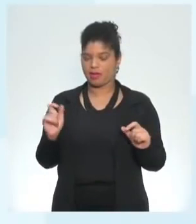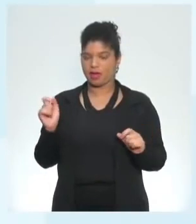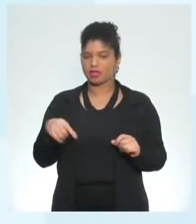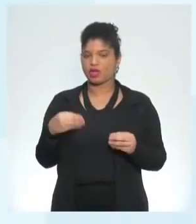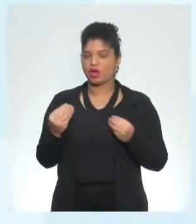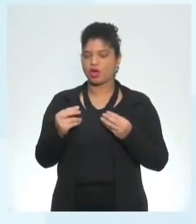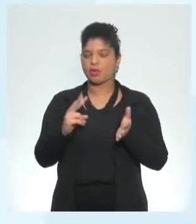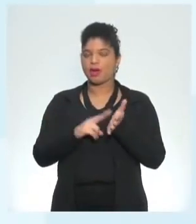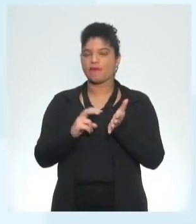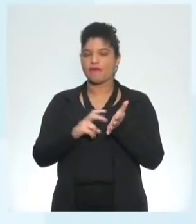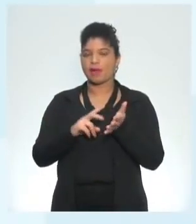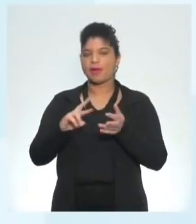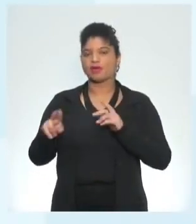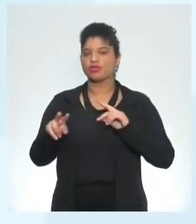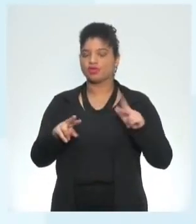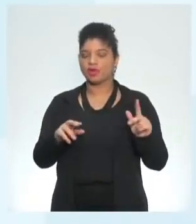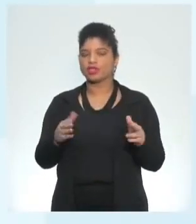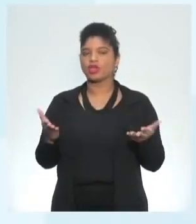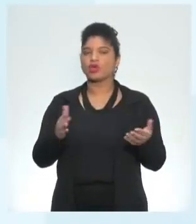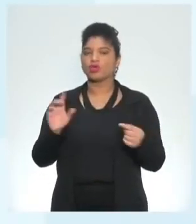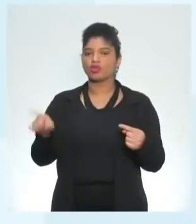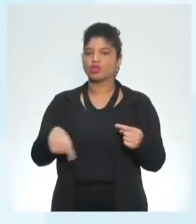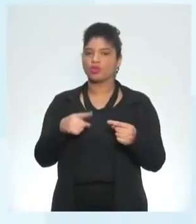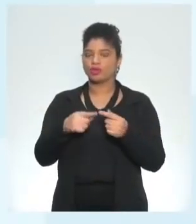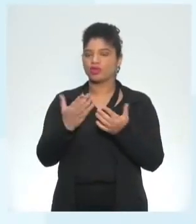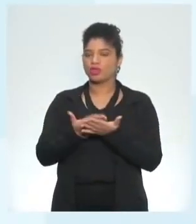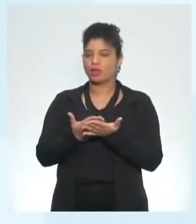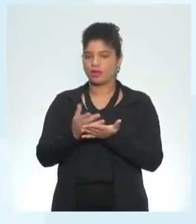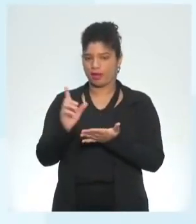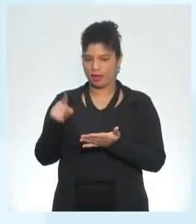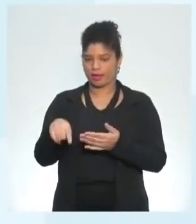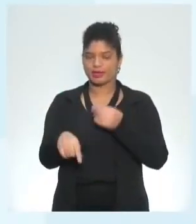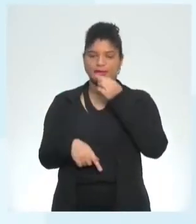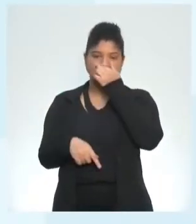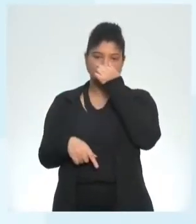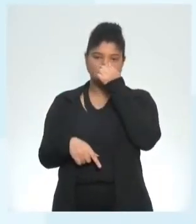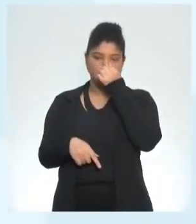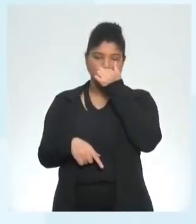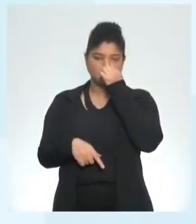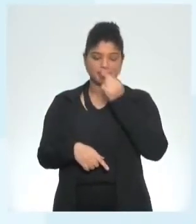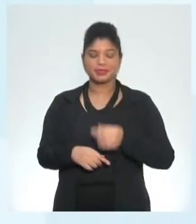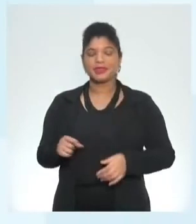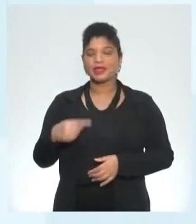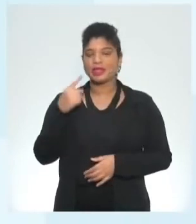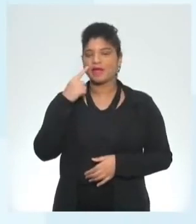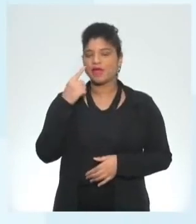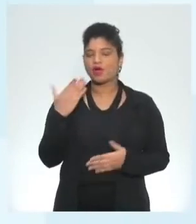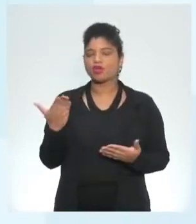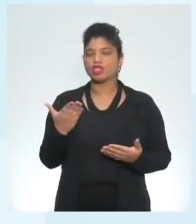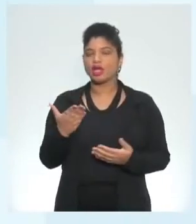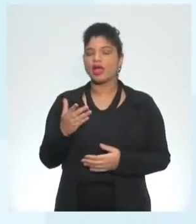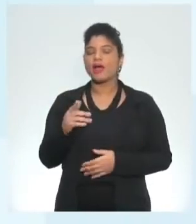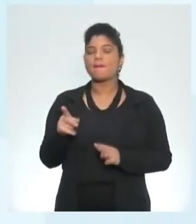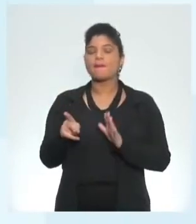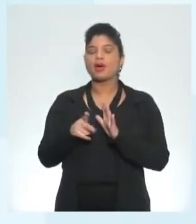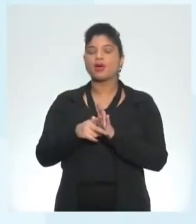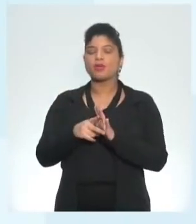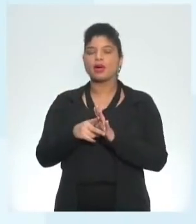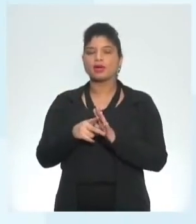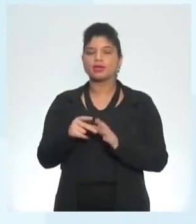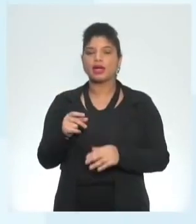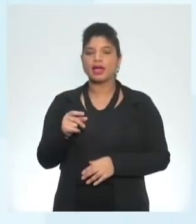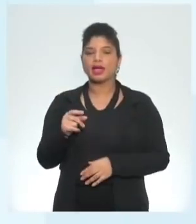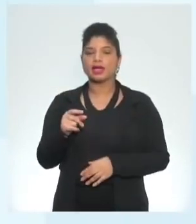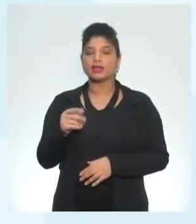verbais diferentes que é o objetivo da nossa aula tá a gente vai trabalhar com os tempos verbais hoje então de direct a movie